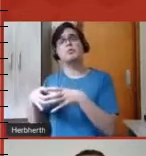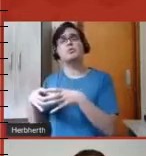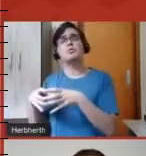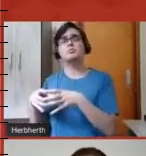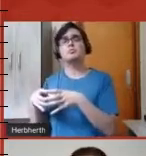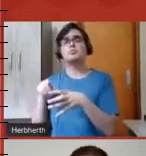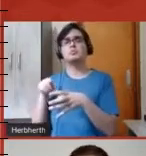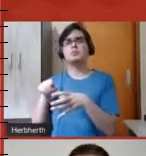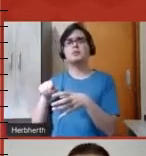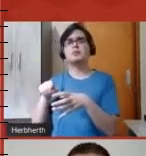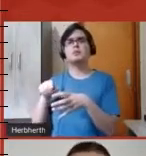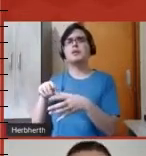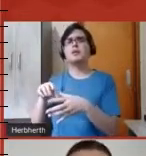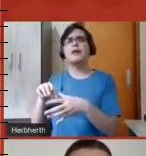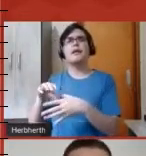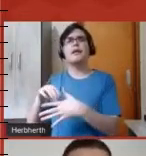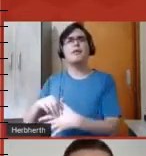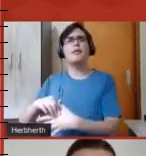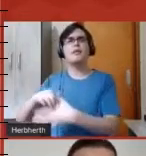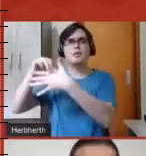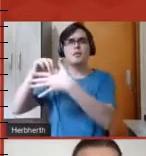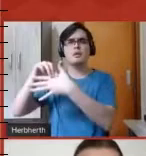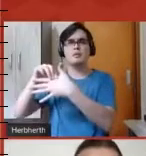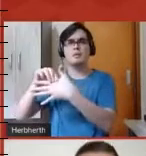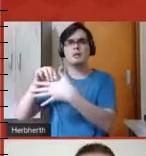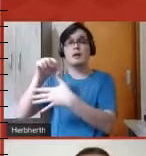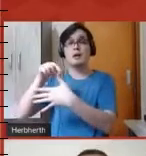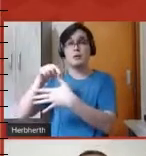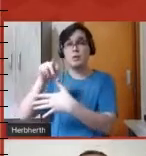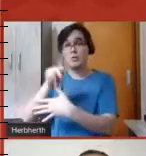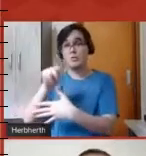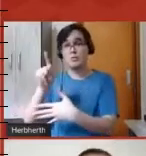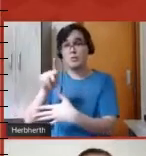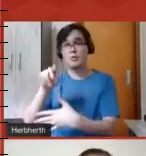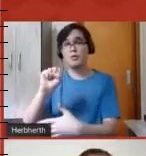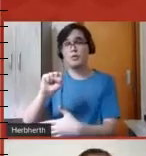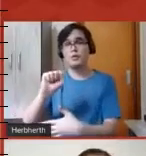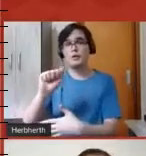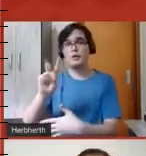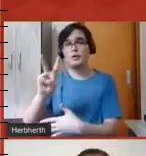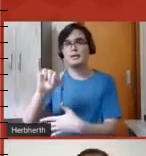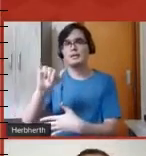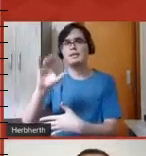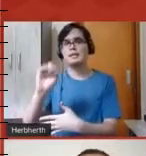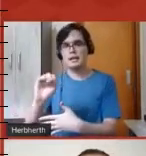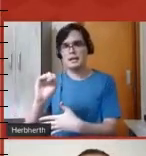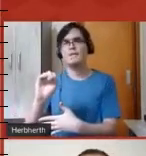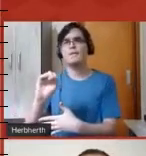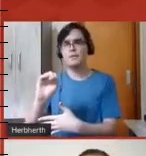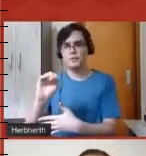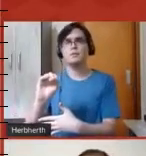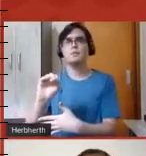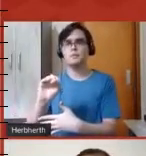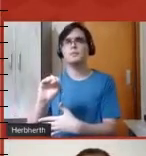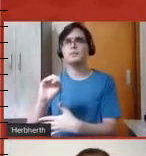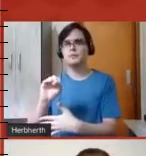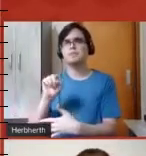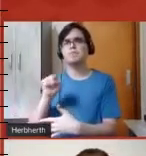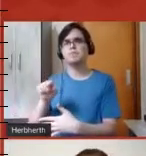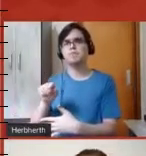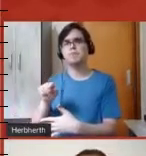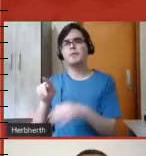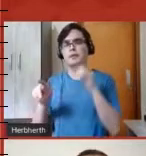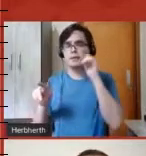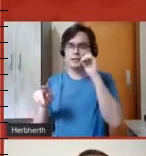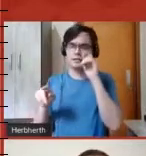liderados pelo professor Sávio, né, colega nosso do Departamento de Matemática. Ele costuma dizer que ele, na verdade, não era o